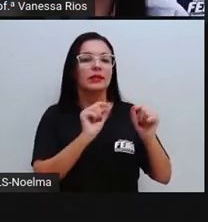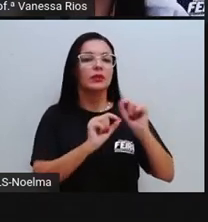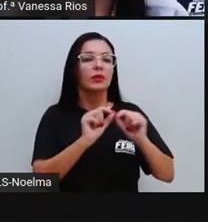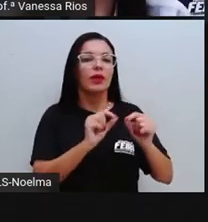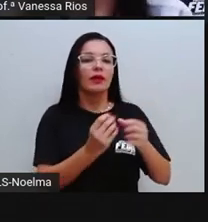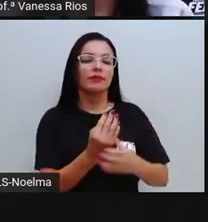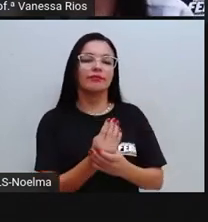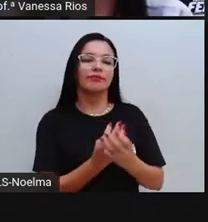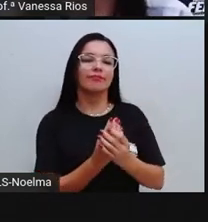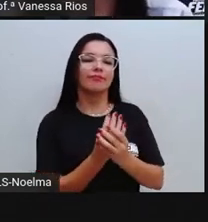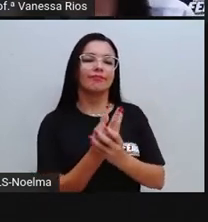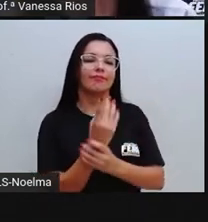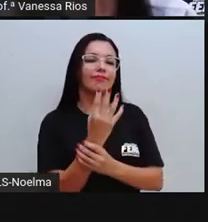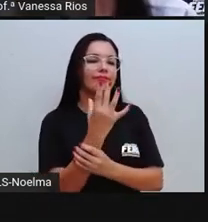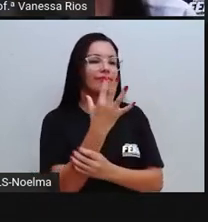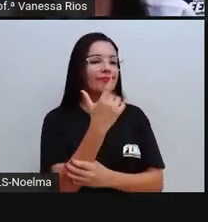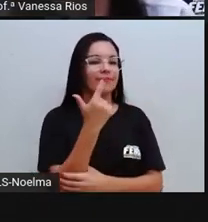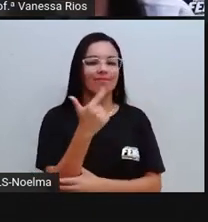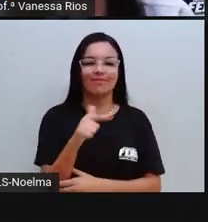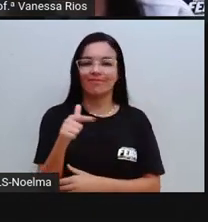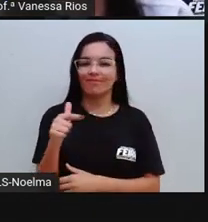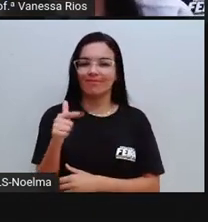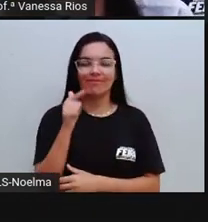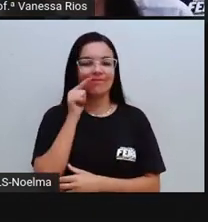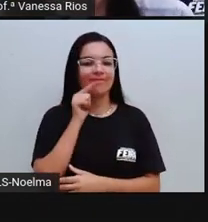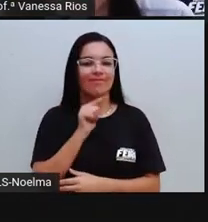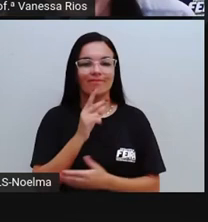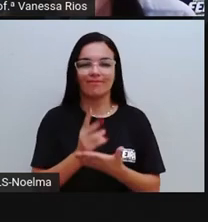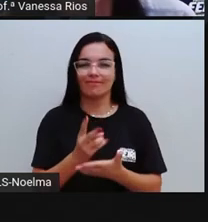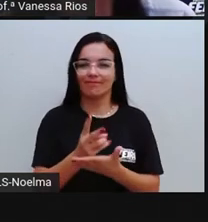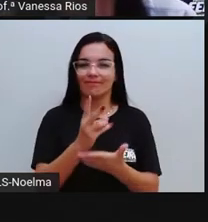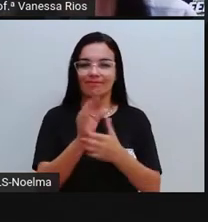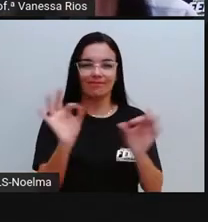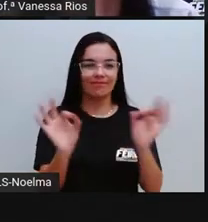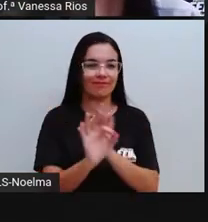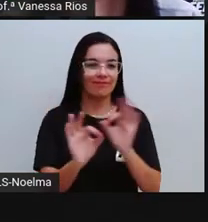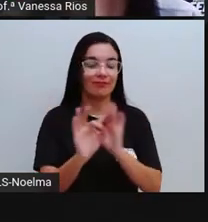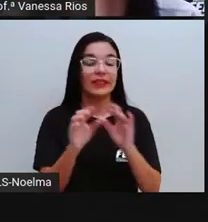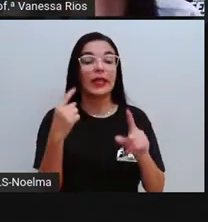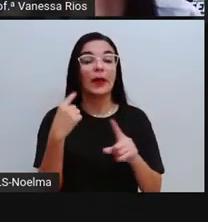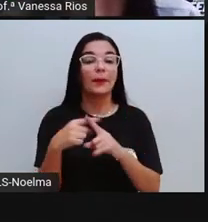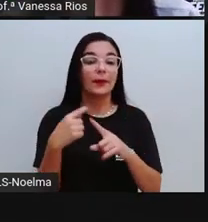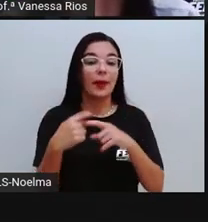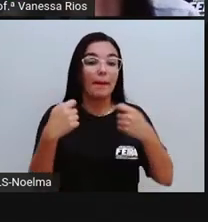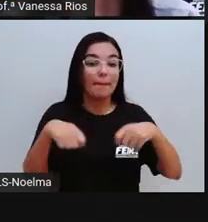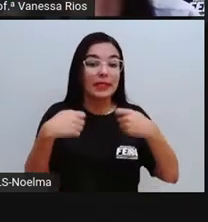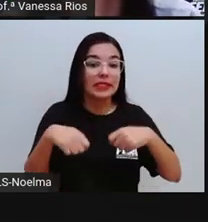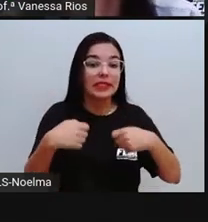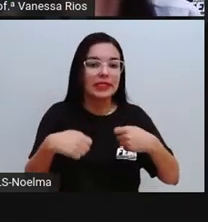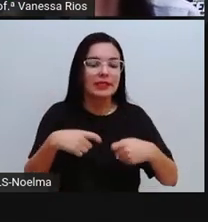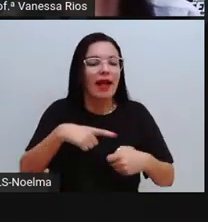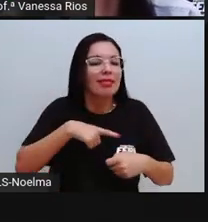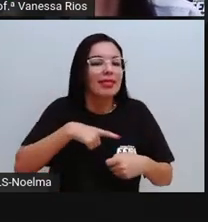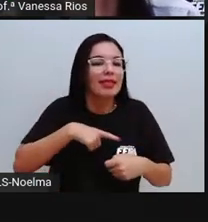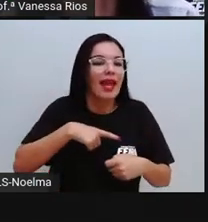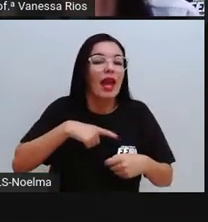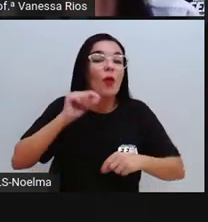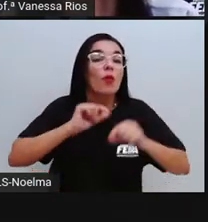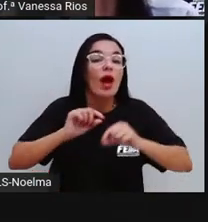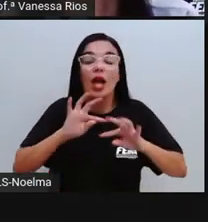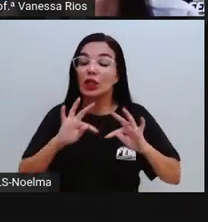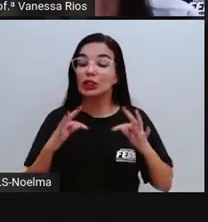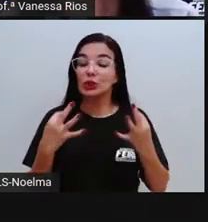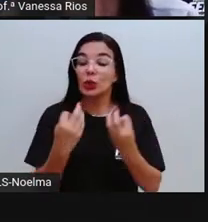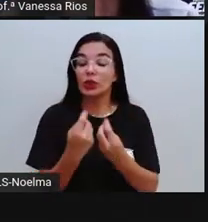crescimento, de desenvolvimento, ela não vai conseguir dar continuidade, porque ela precisa da presença de todos os